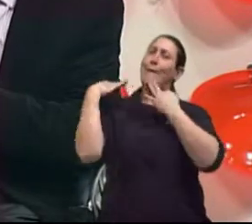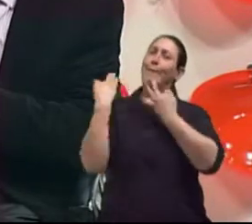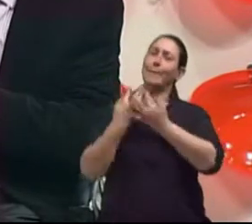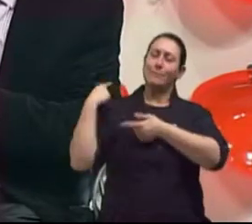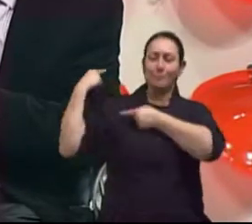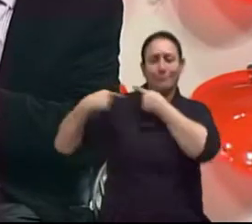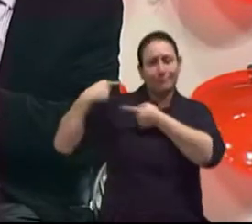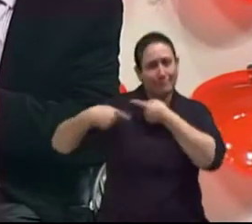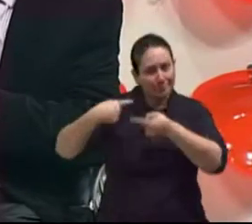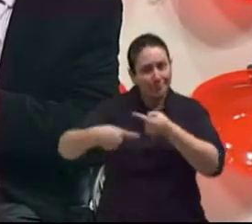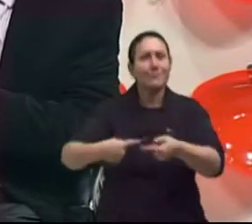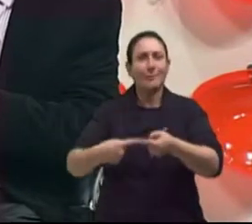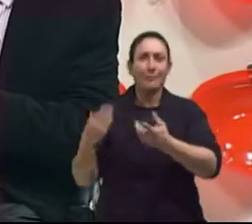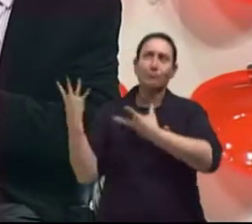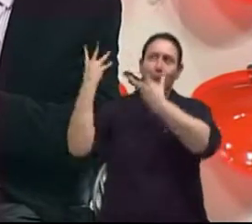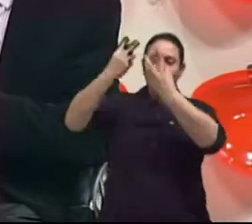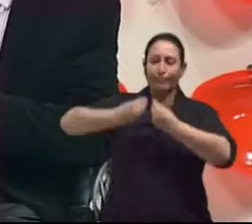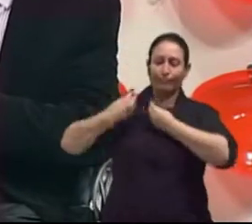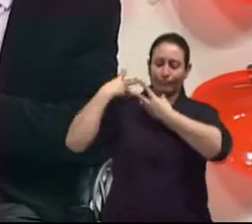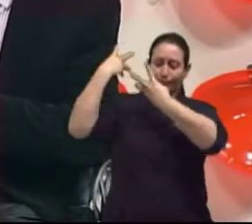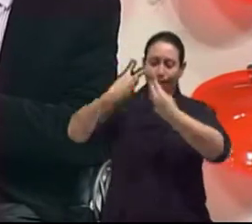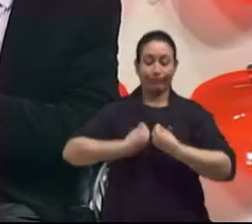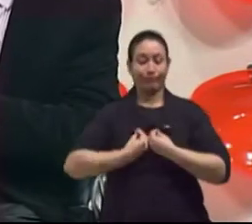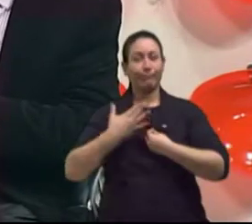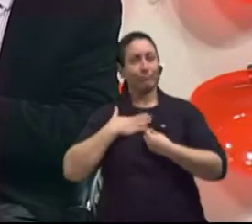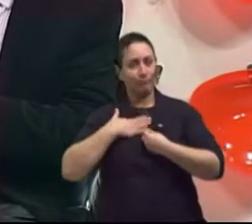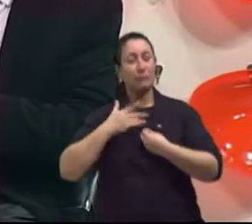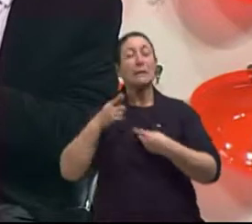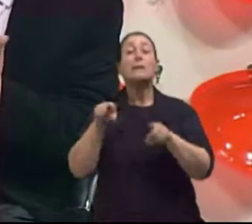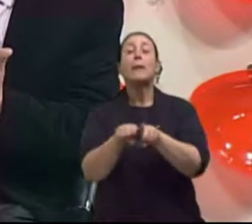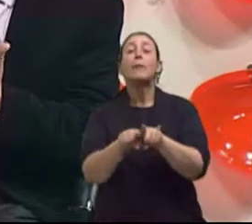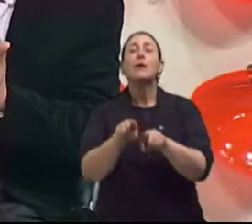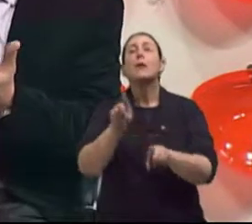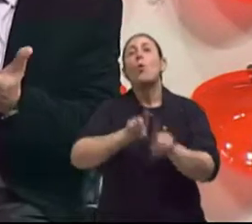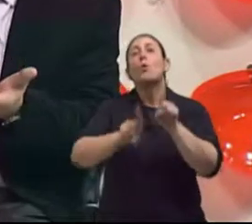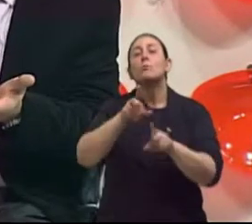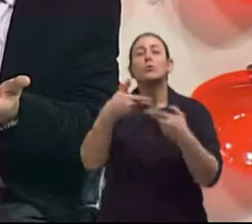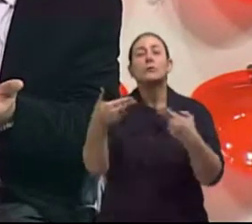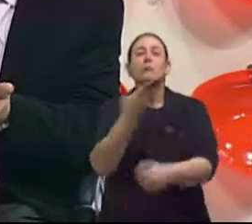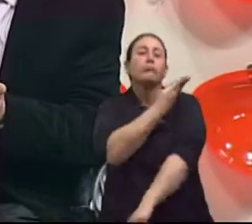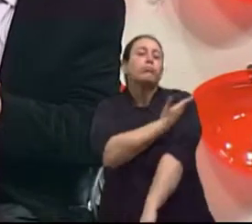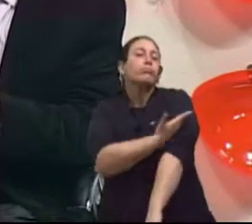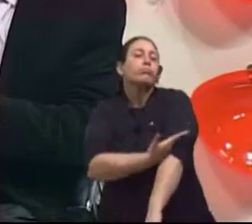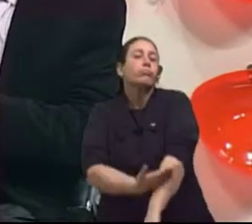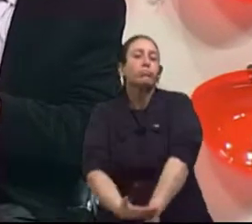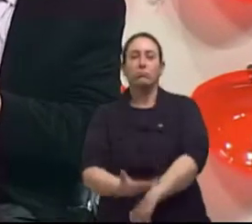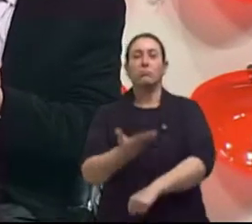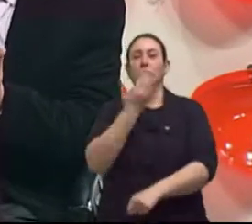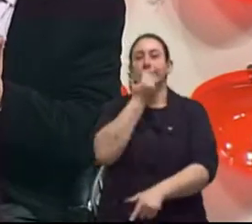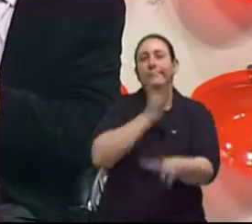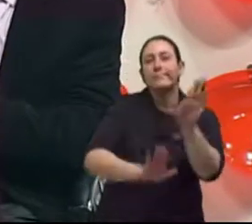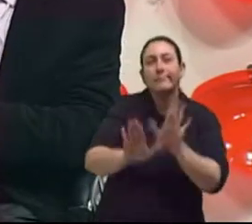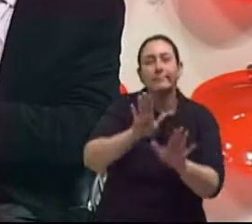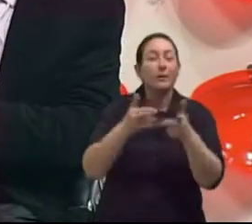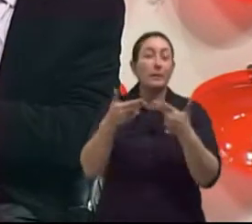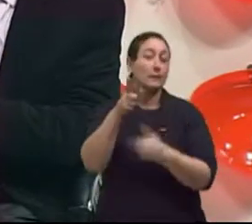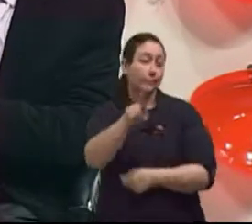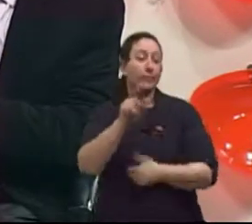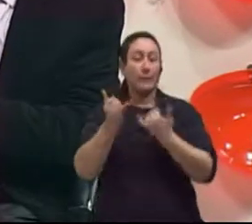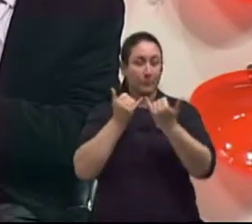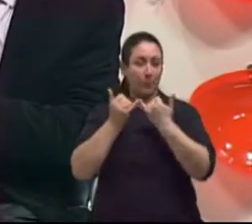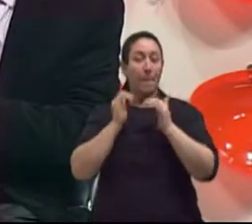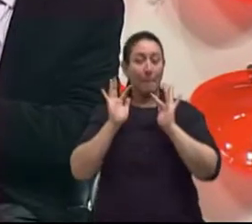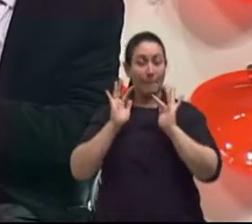manifestar com alguns hábitos que nós temos ao longo da vida. Por exemplo, se a pessoa tem alguma predisposição